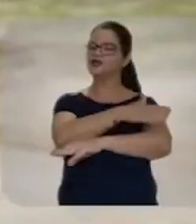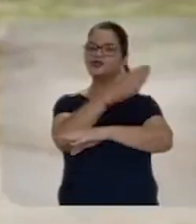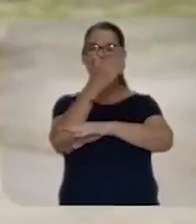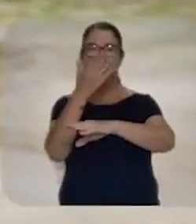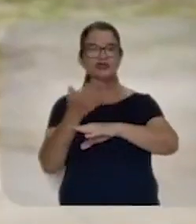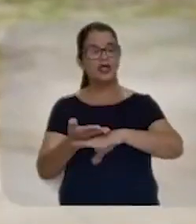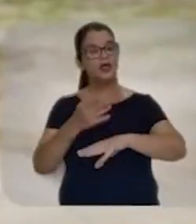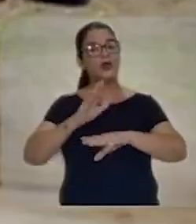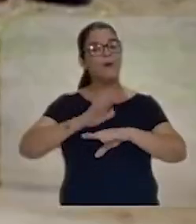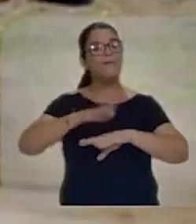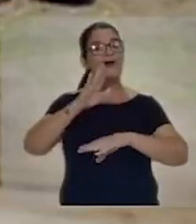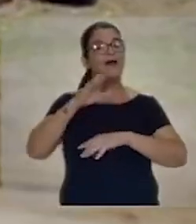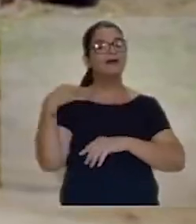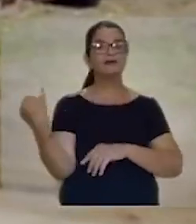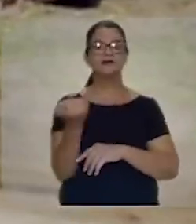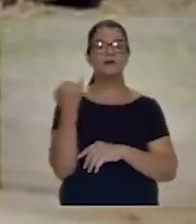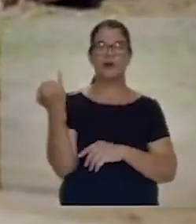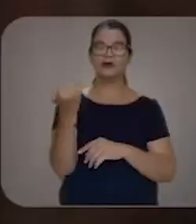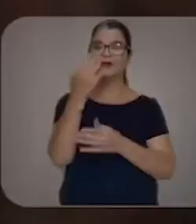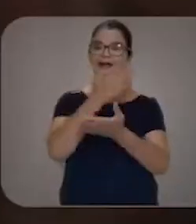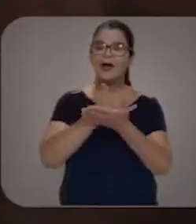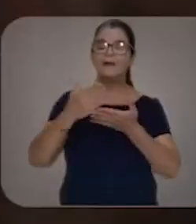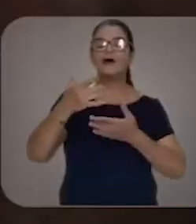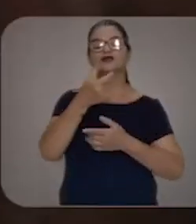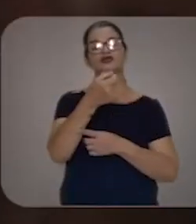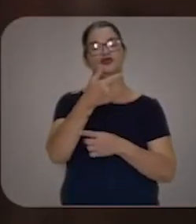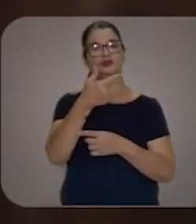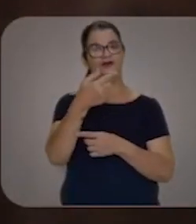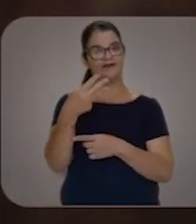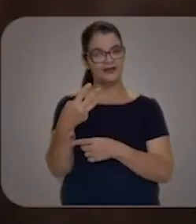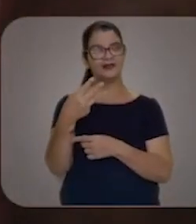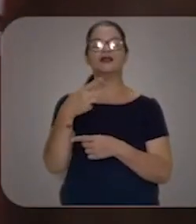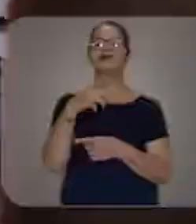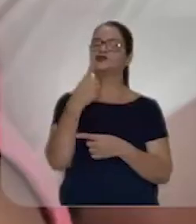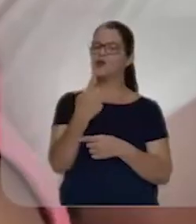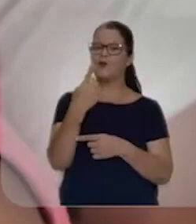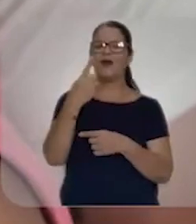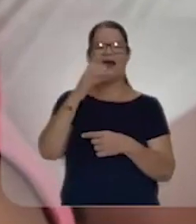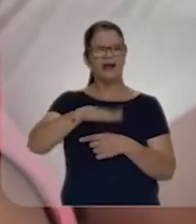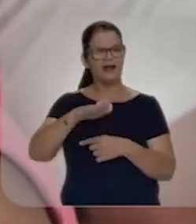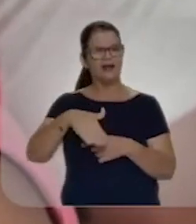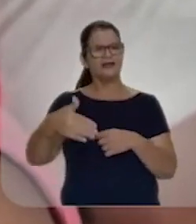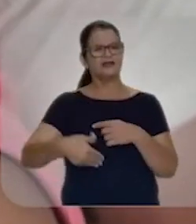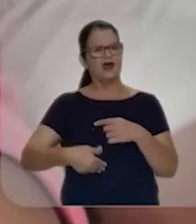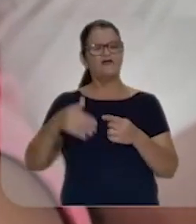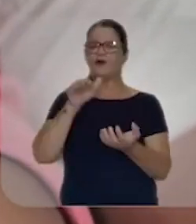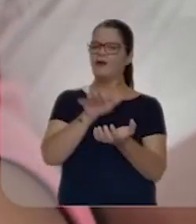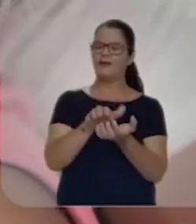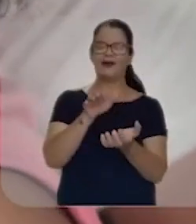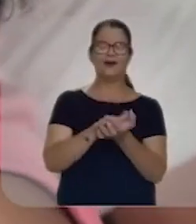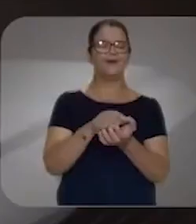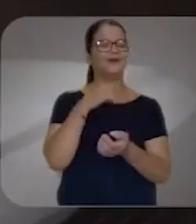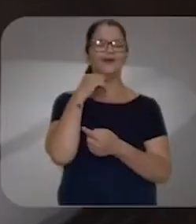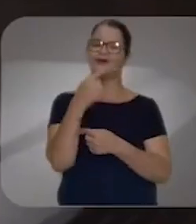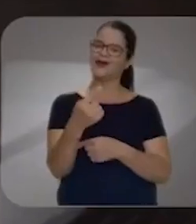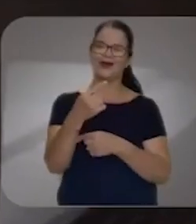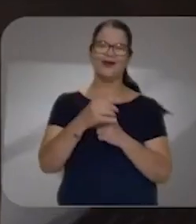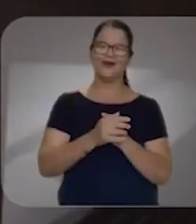inteiro. E o mais importante, a partir de 2023, nenhuma criança mais vai passar fome em Pernambuco.